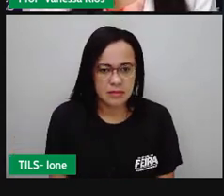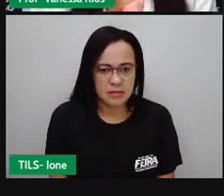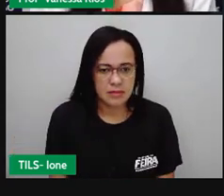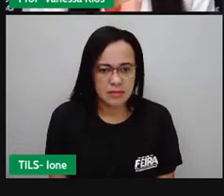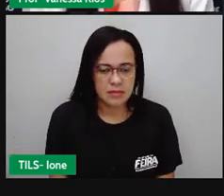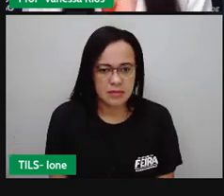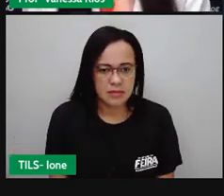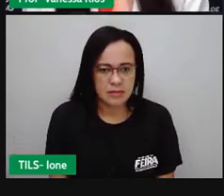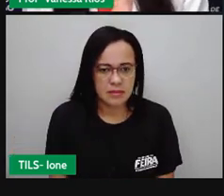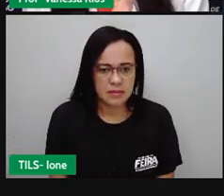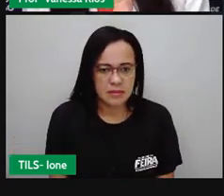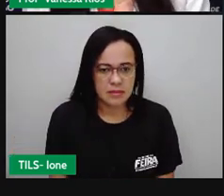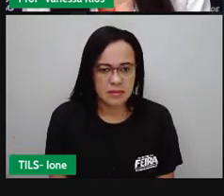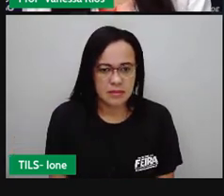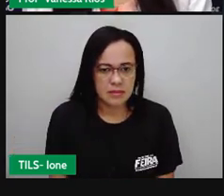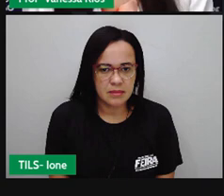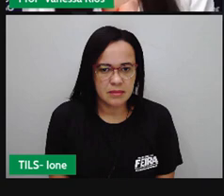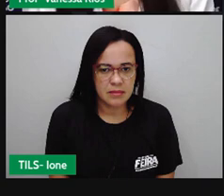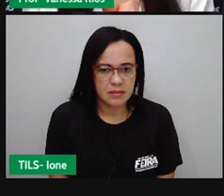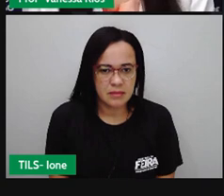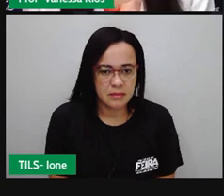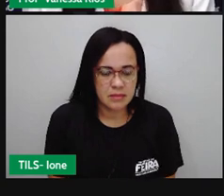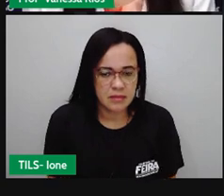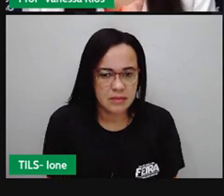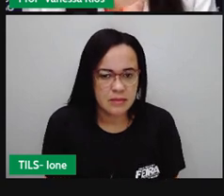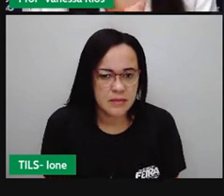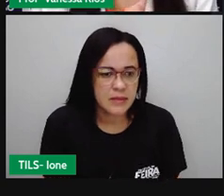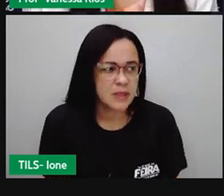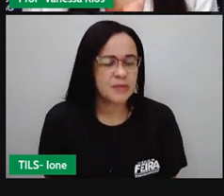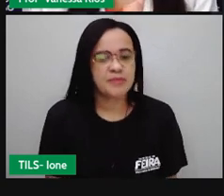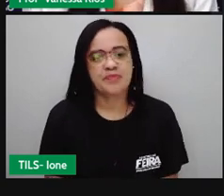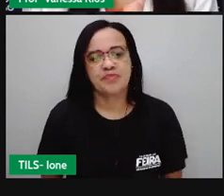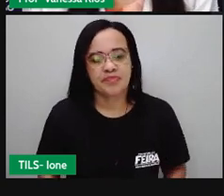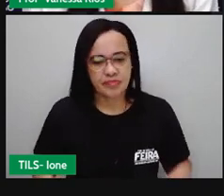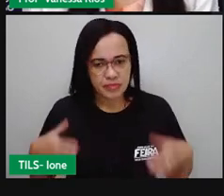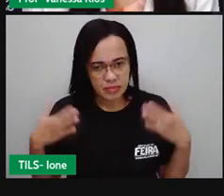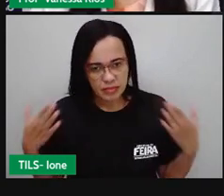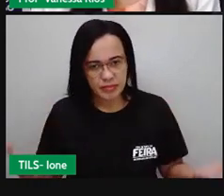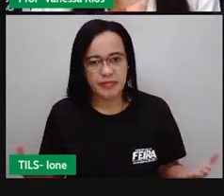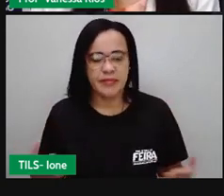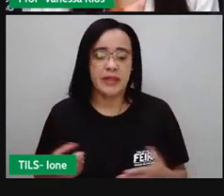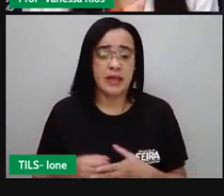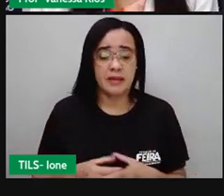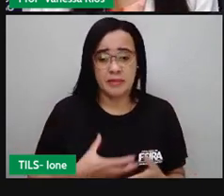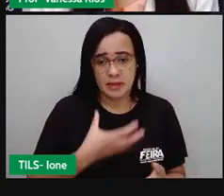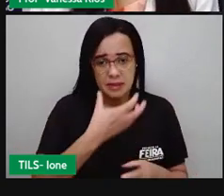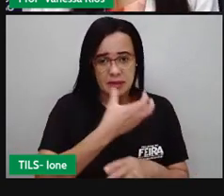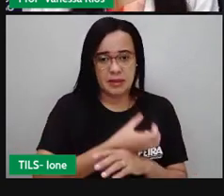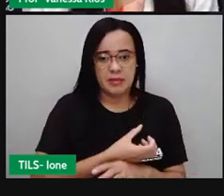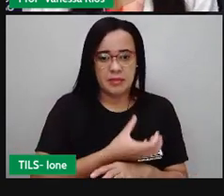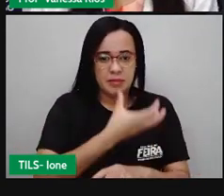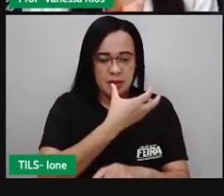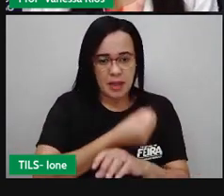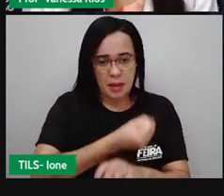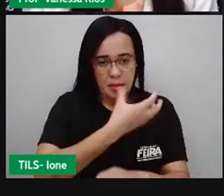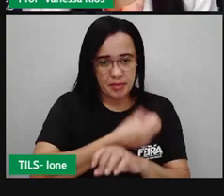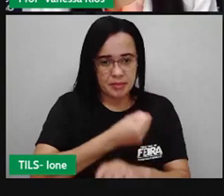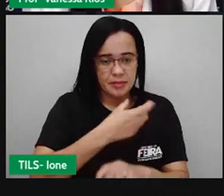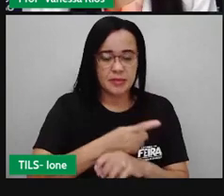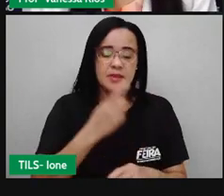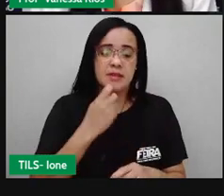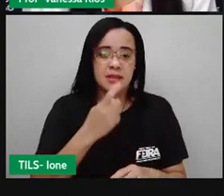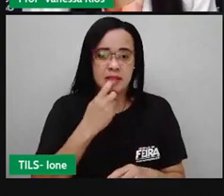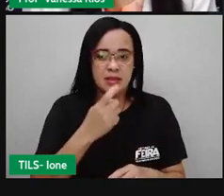E aí forçado pela pressão sanguínea, parte do plasma passam pelos rins.